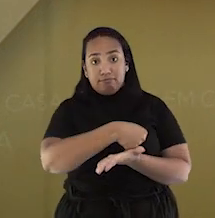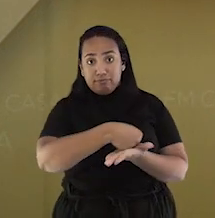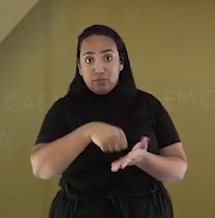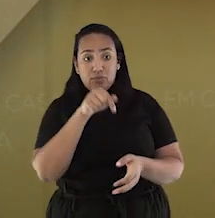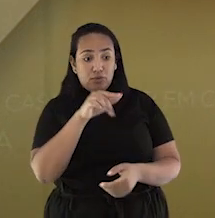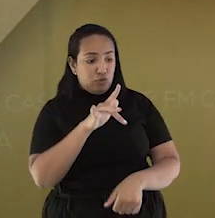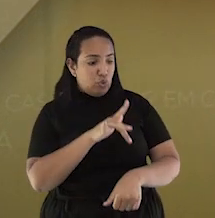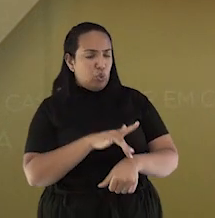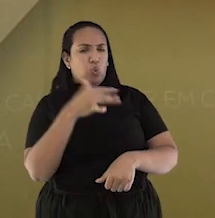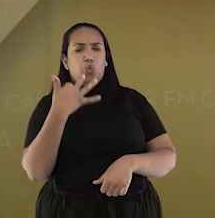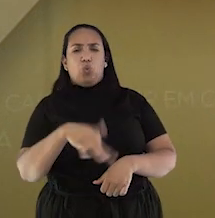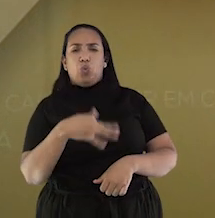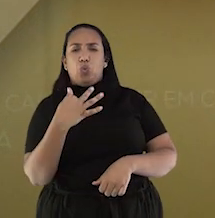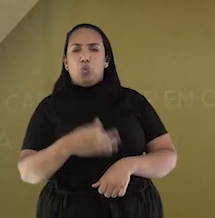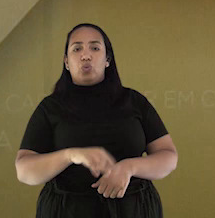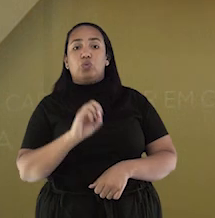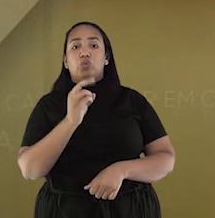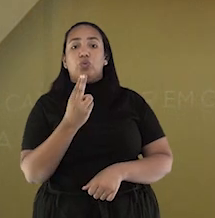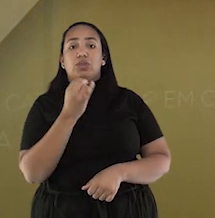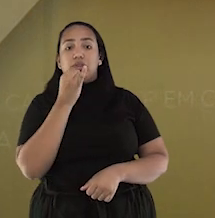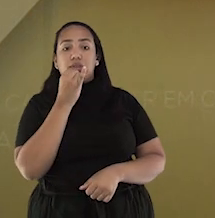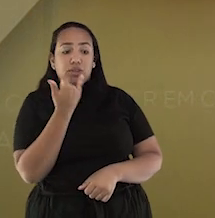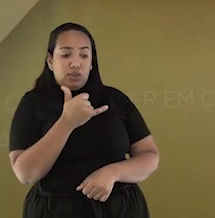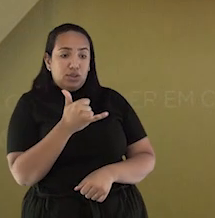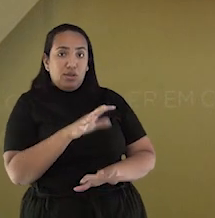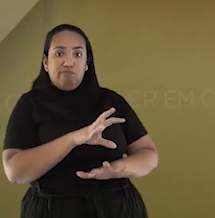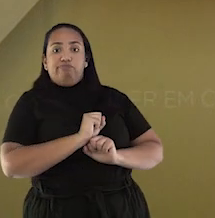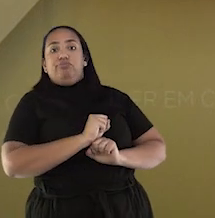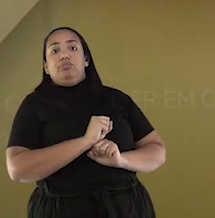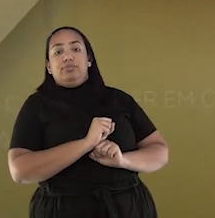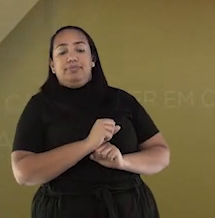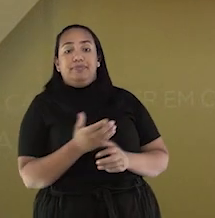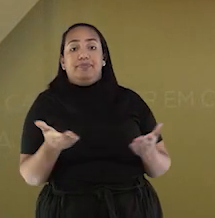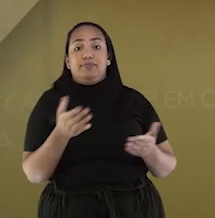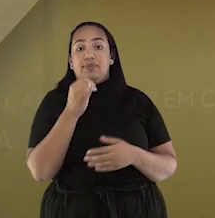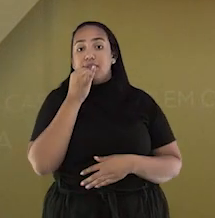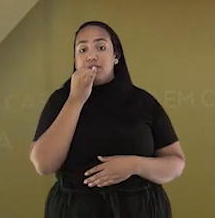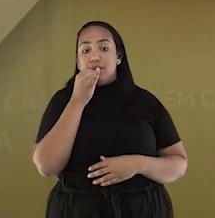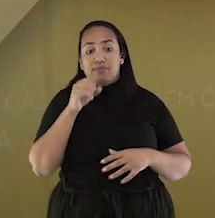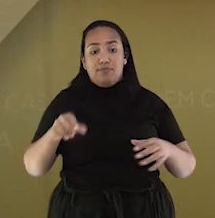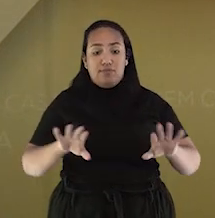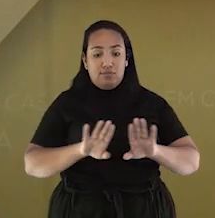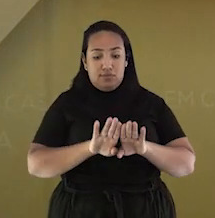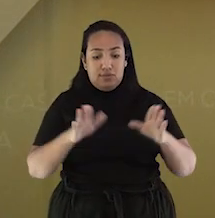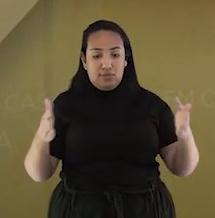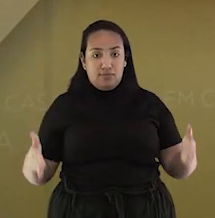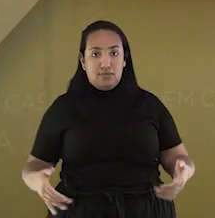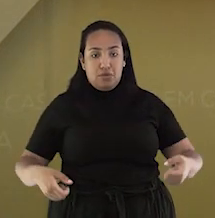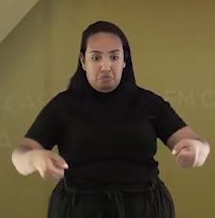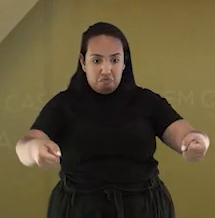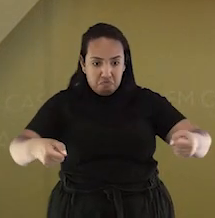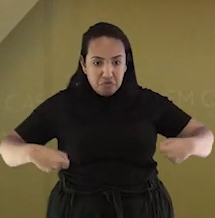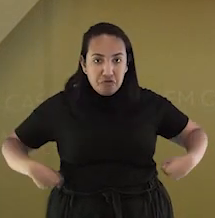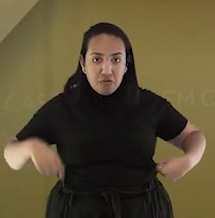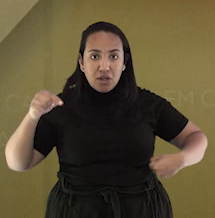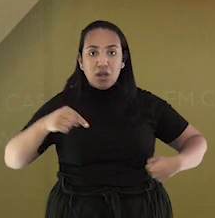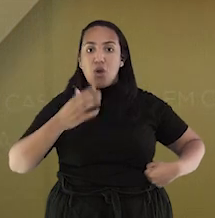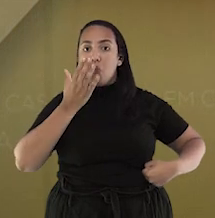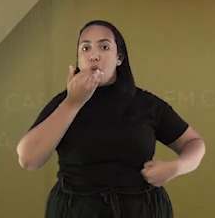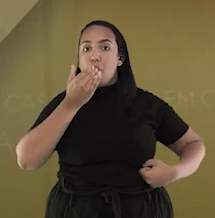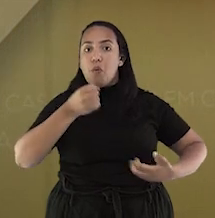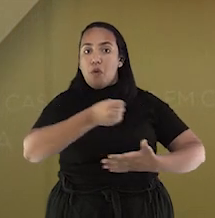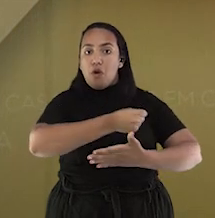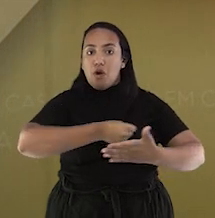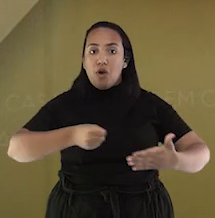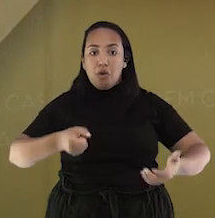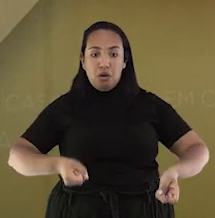choque. Já se puxar a toalha de mesa, a comida e as panelas e copos poderão cair sobre você.